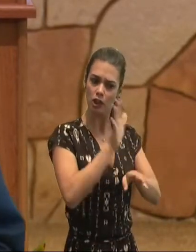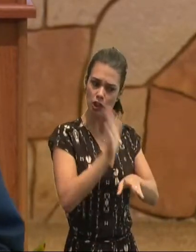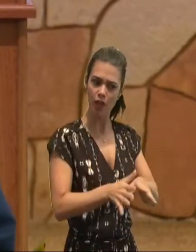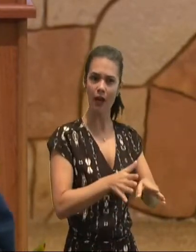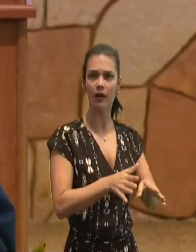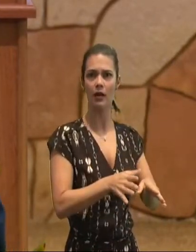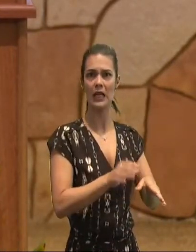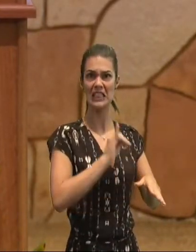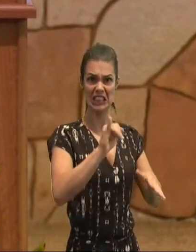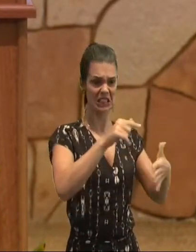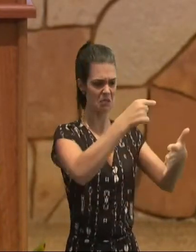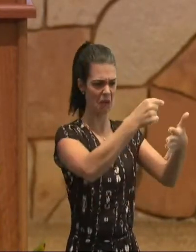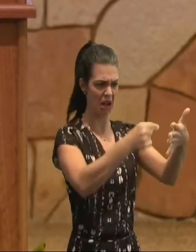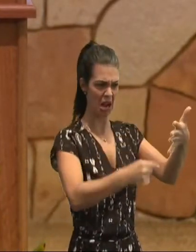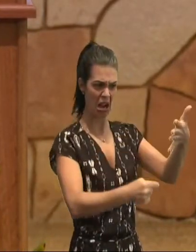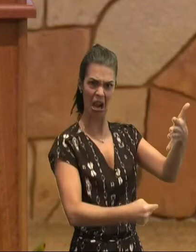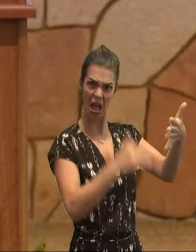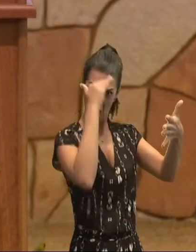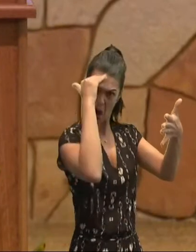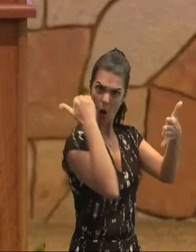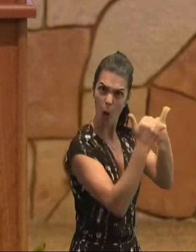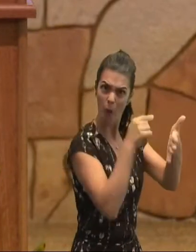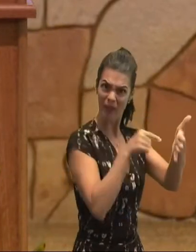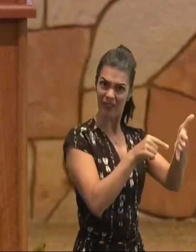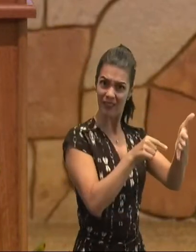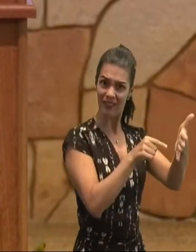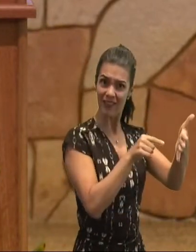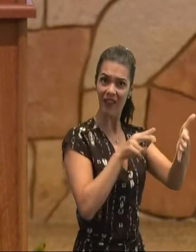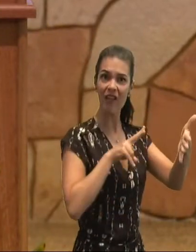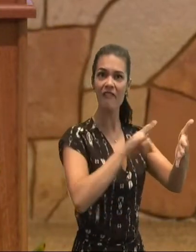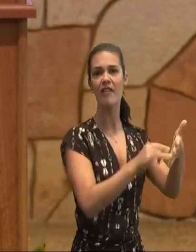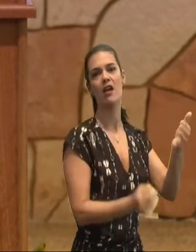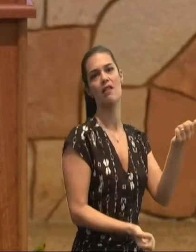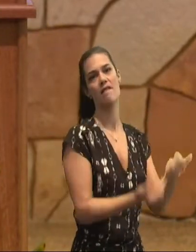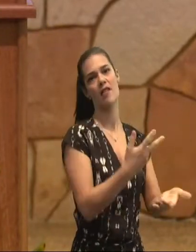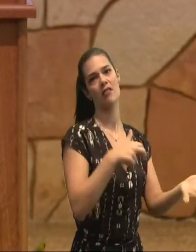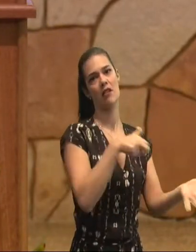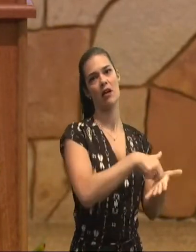herdarão, o reino de Deus, o que, que tais coisas, praticam,